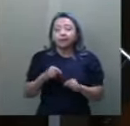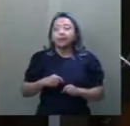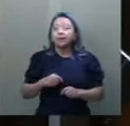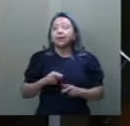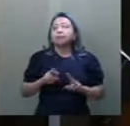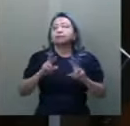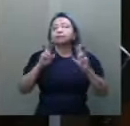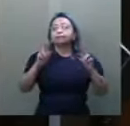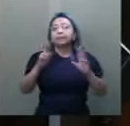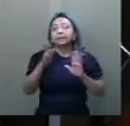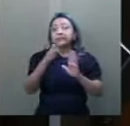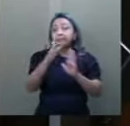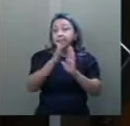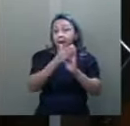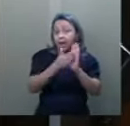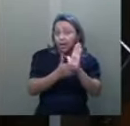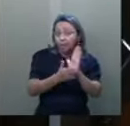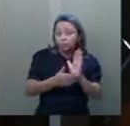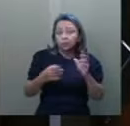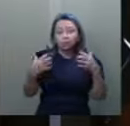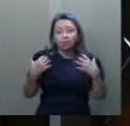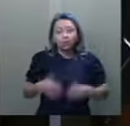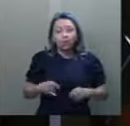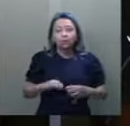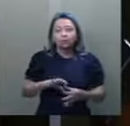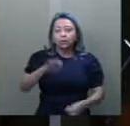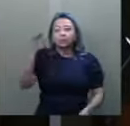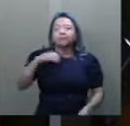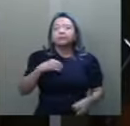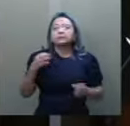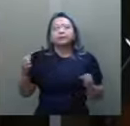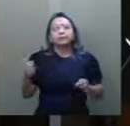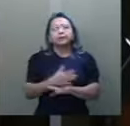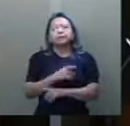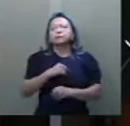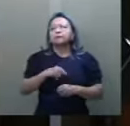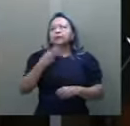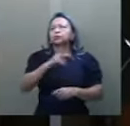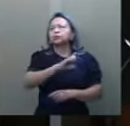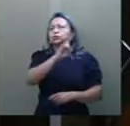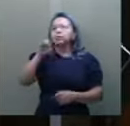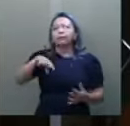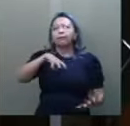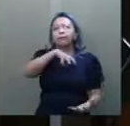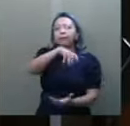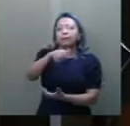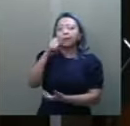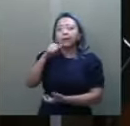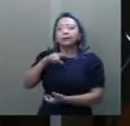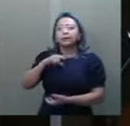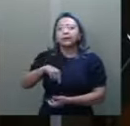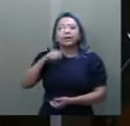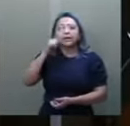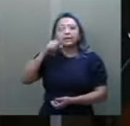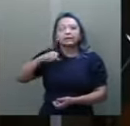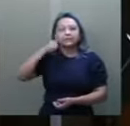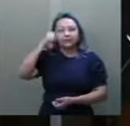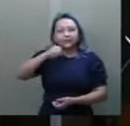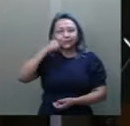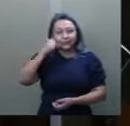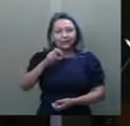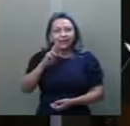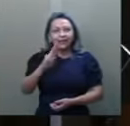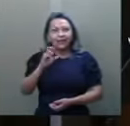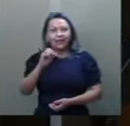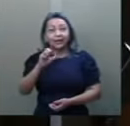esta pauta intensa, mas vou ser breve e preciso falar do Dia Internacional da Mulher. Temos aqui a senadora Rose, a quem cumprimento